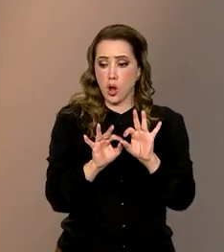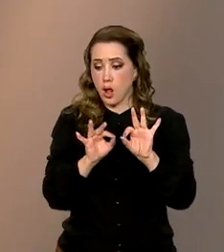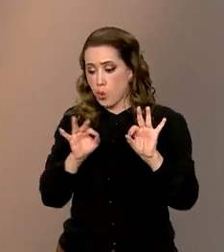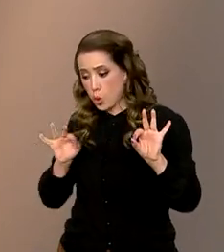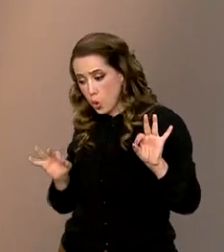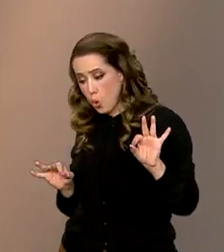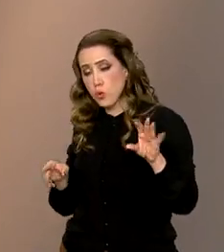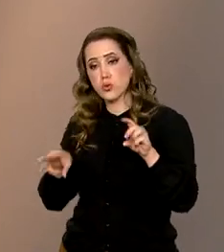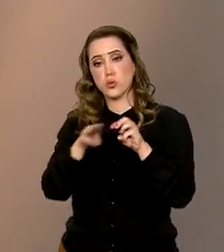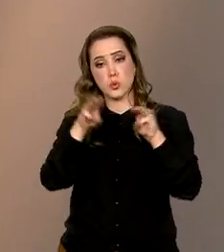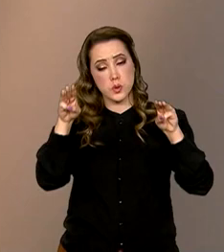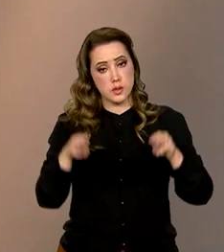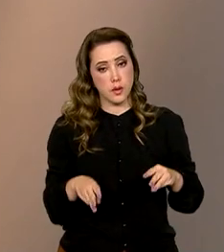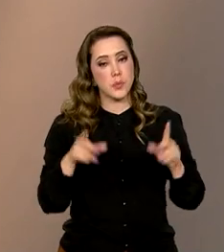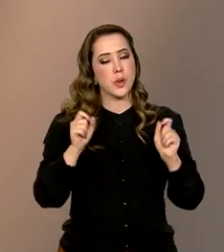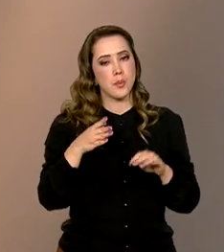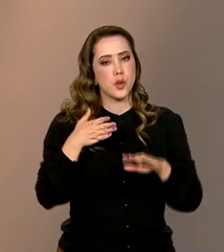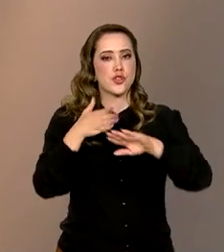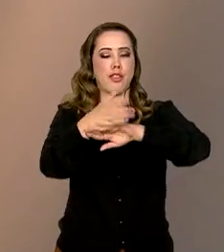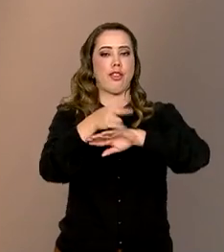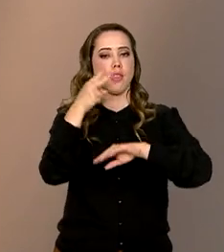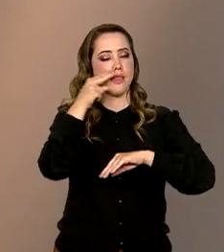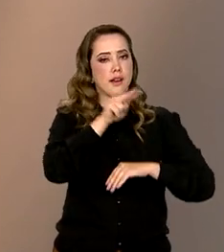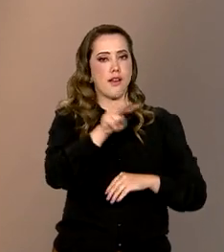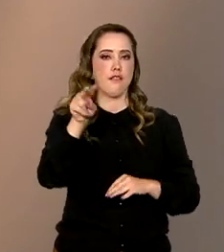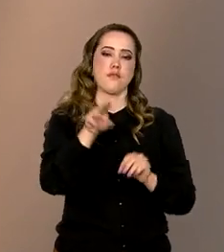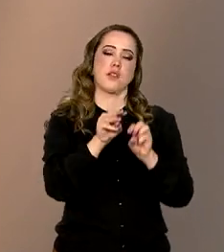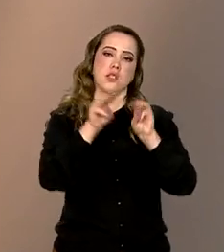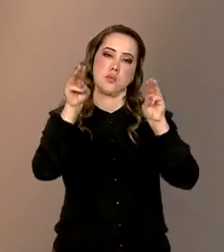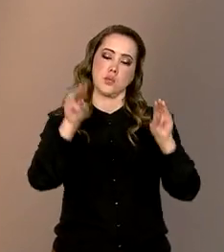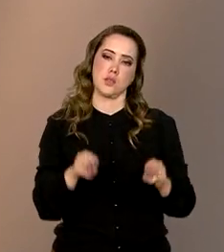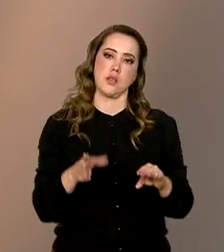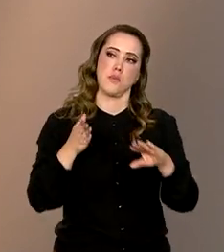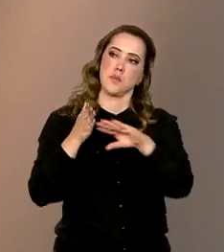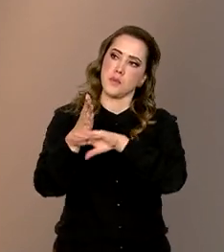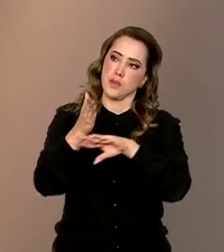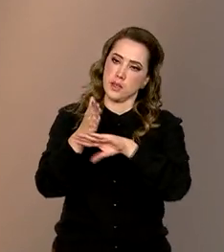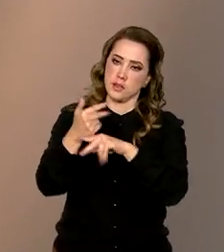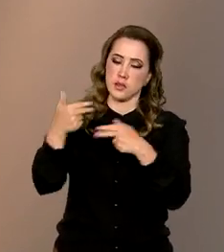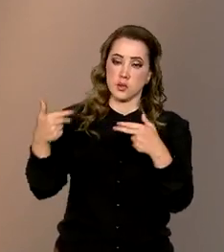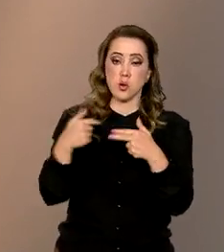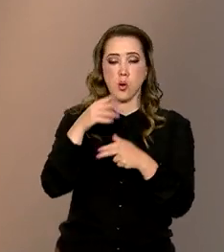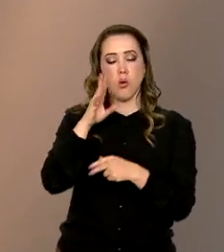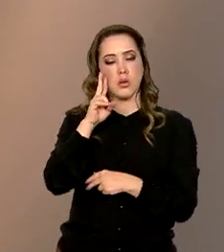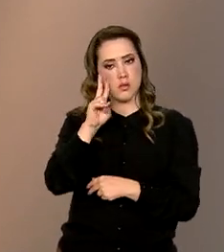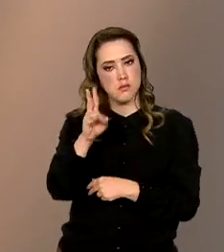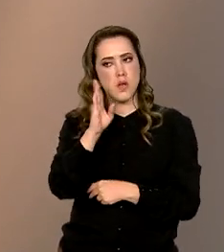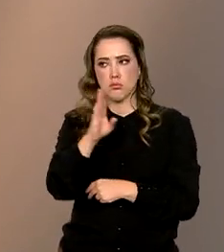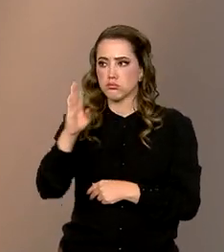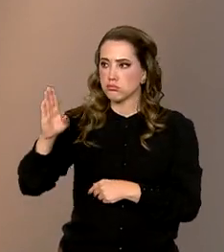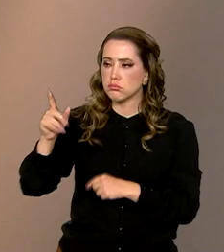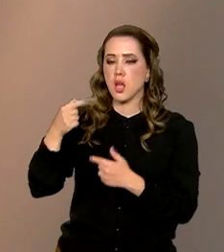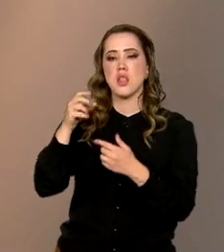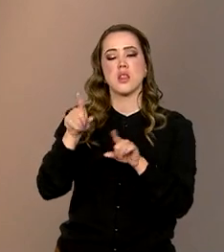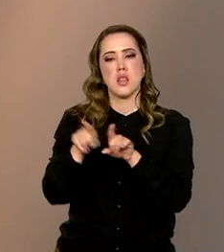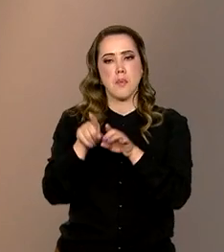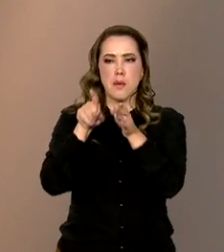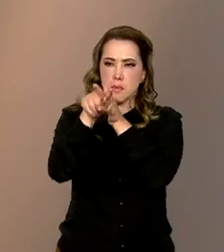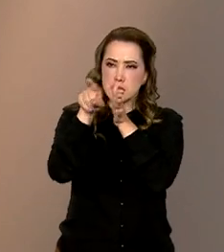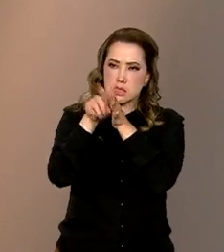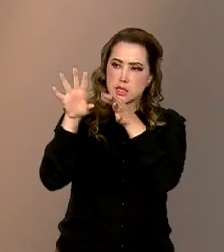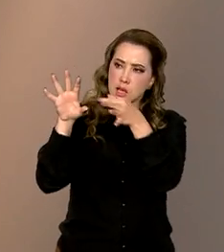não têm museus próximos, vão poder acessar esses museus, acessar os acervos digitais, e também fazer pesquisa,